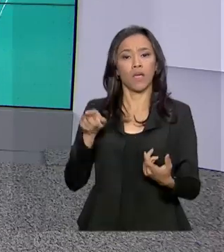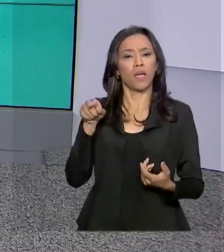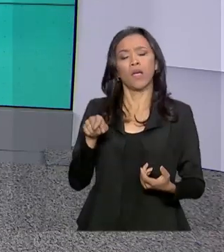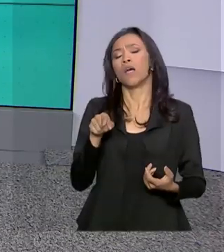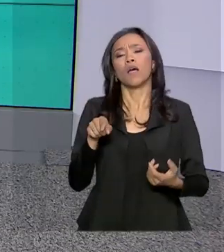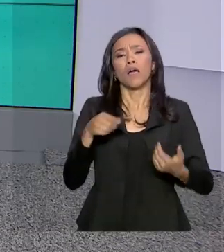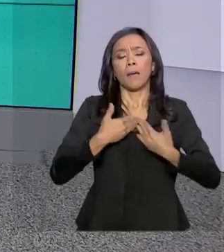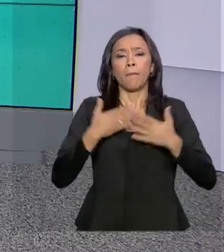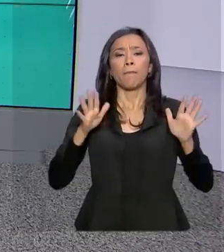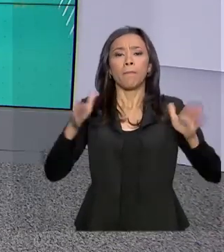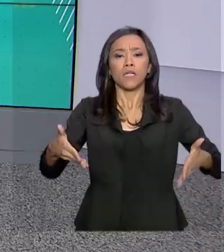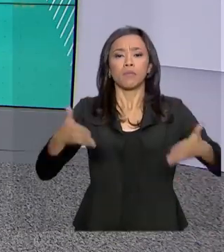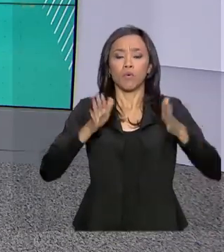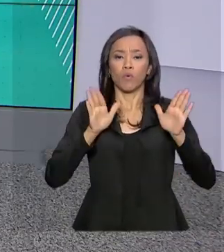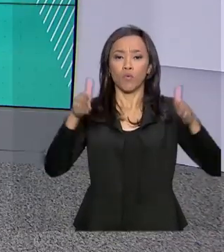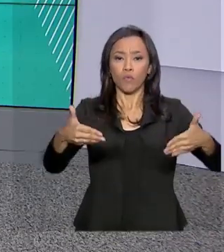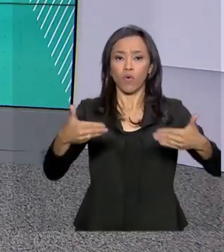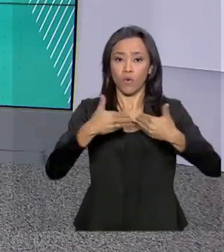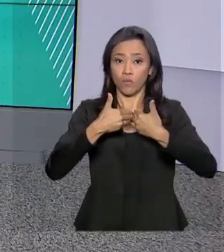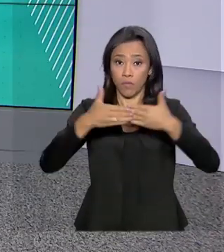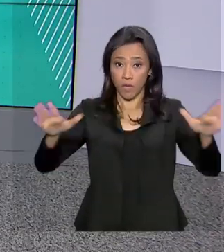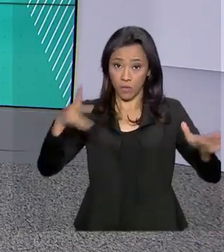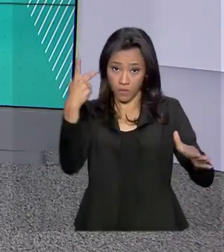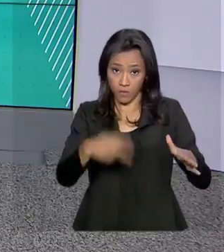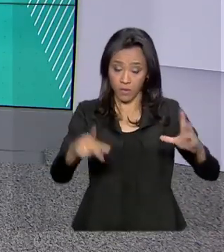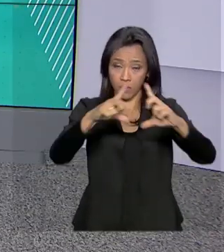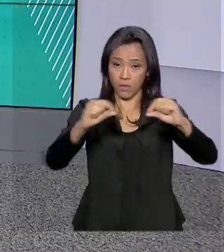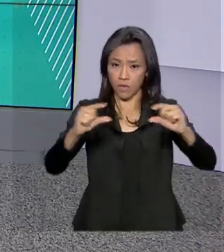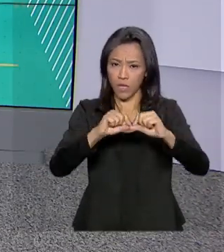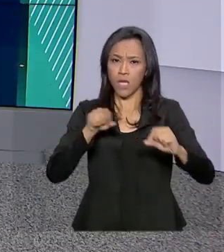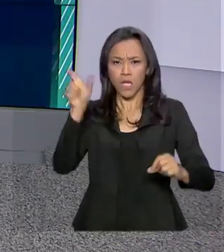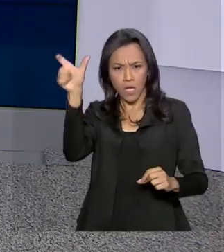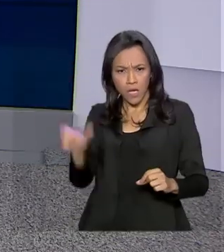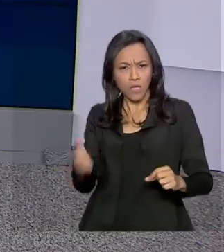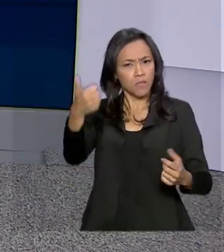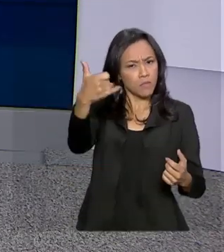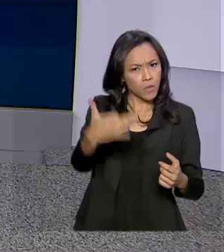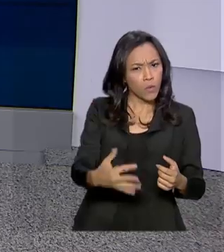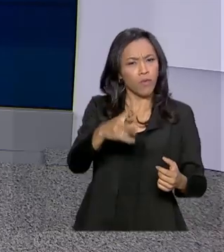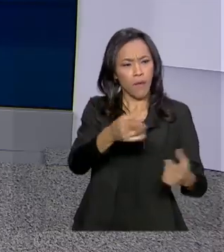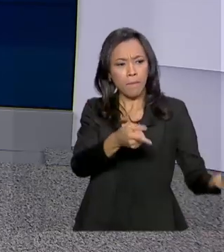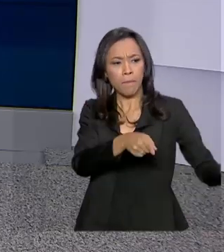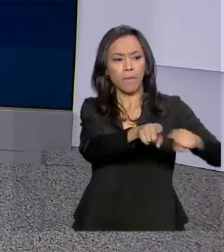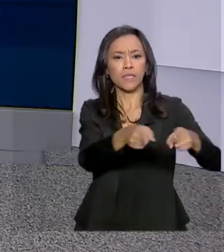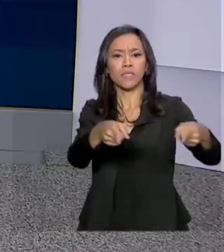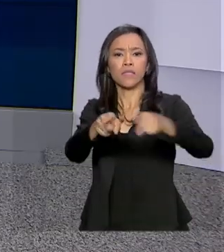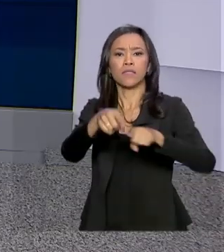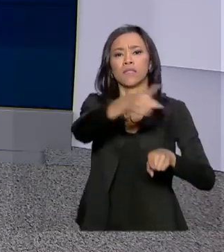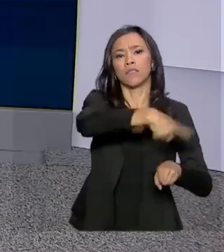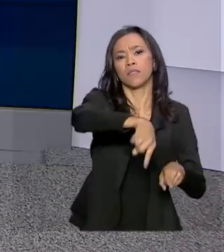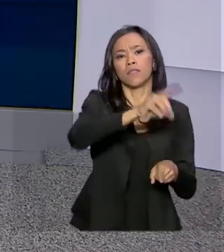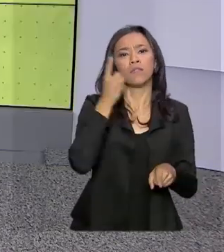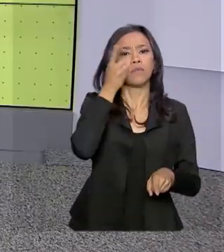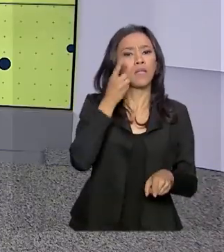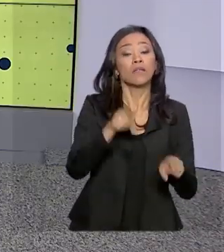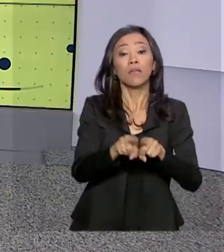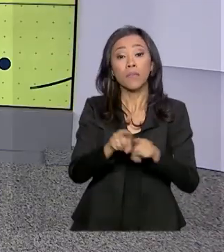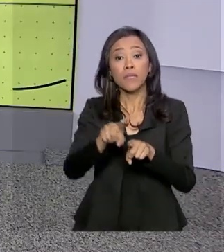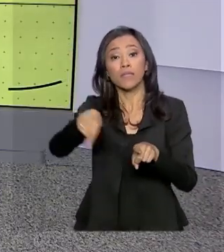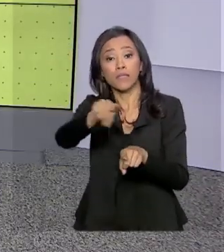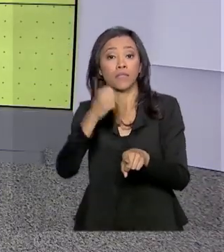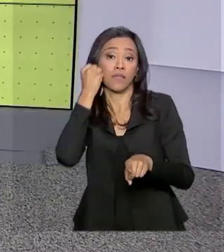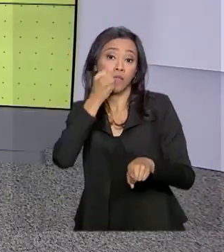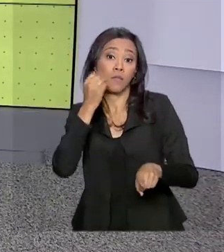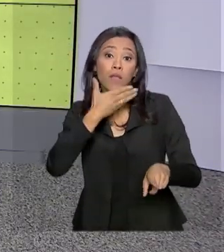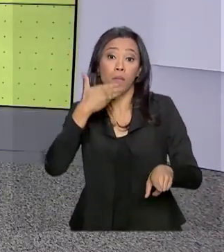do Fórum Nacional do Comércio em Brasília. Ele disse que vai trabalhar em parceria com deputados e senadores para garantir a melhor reforma